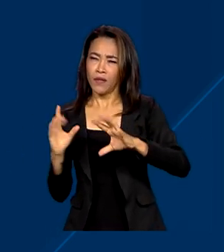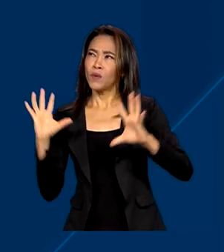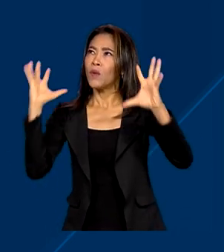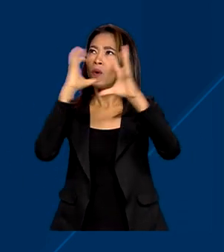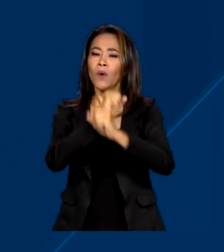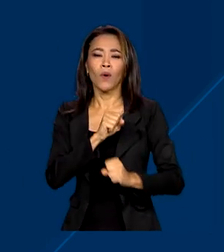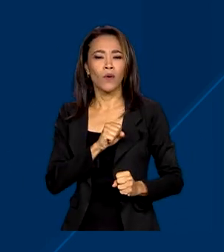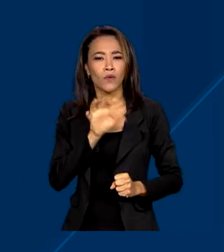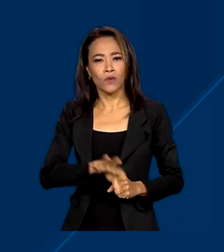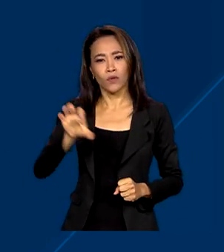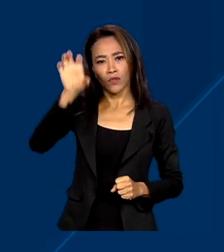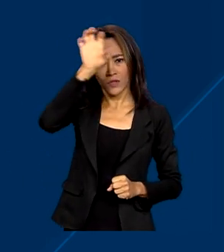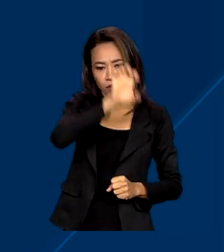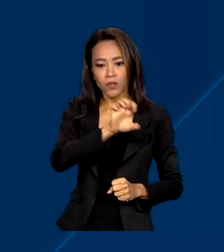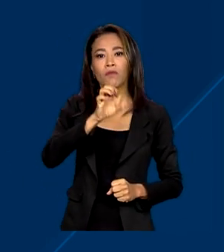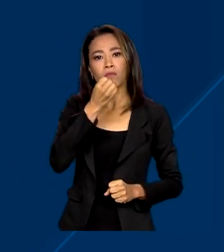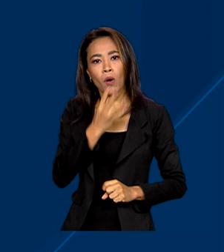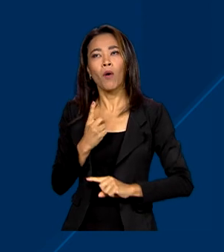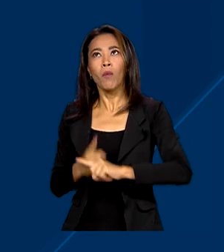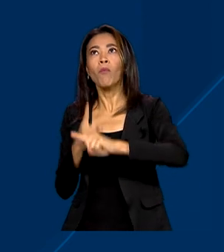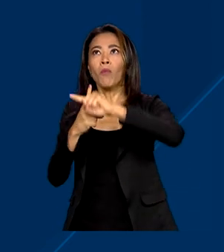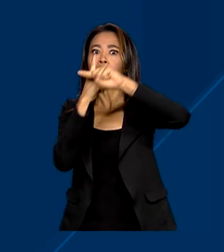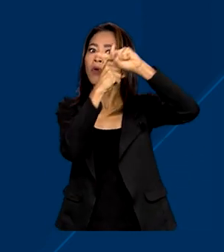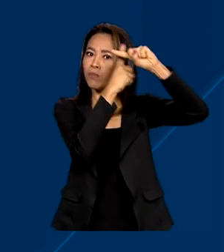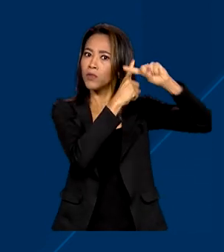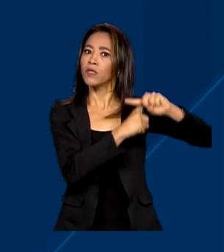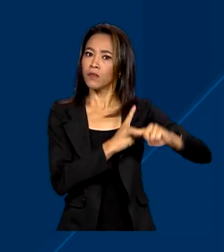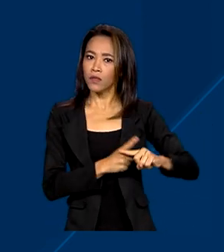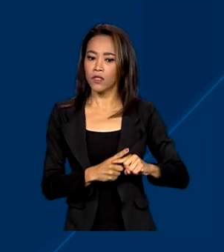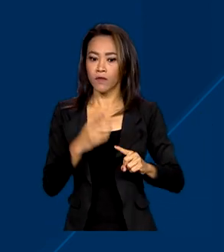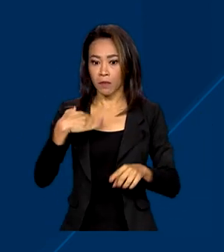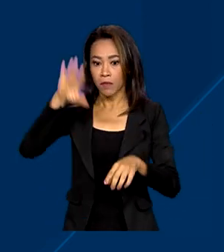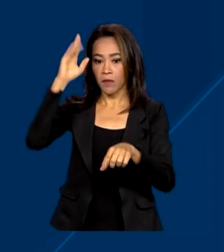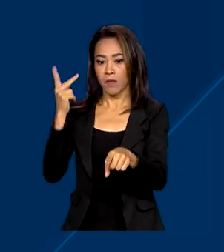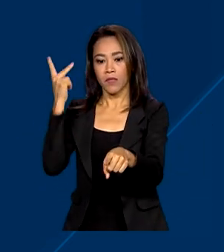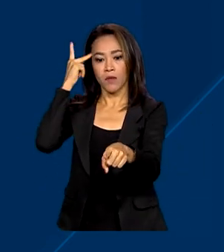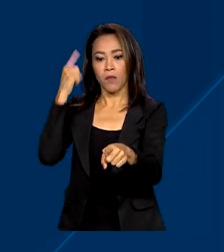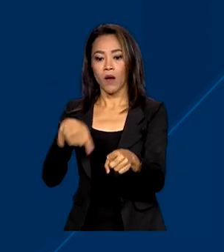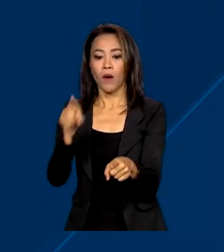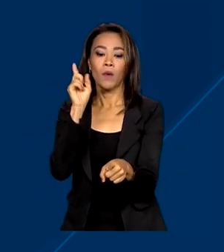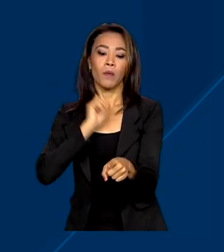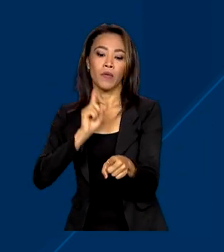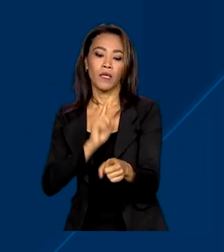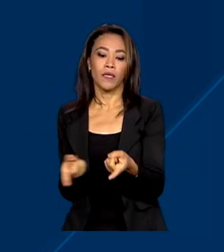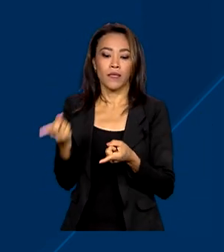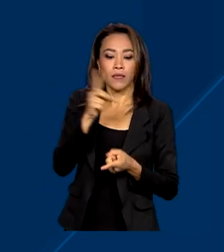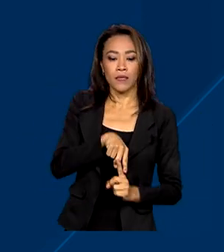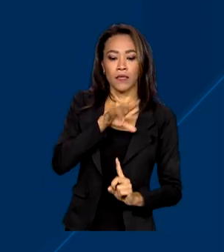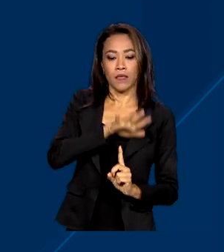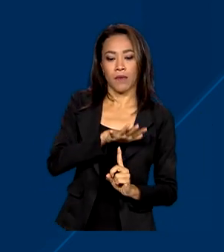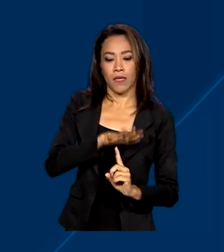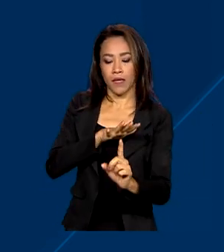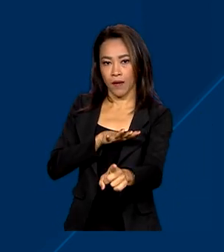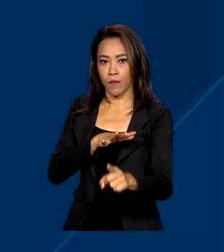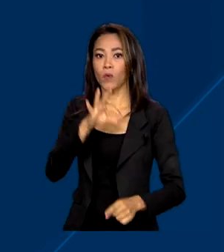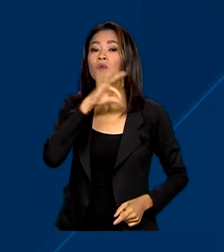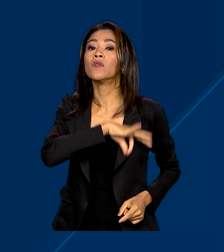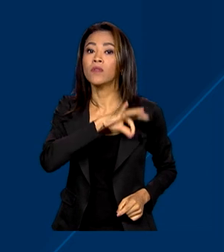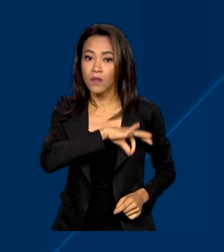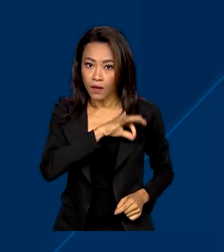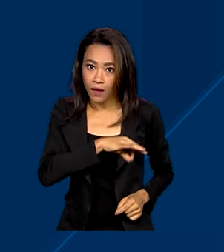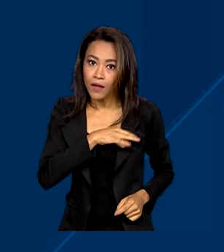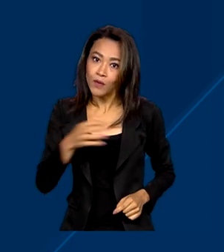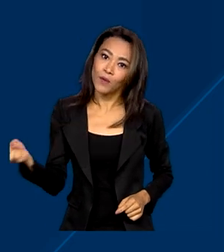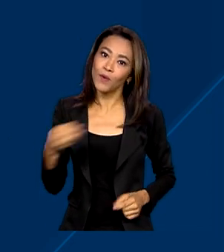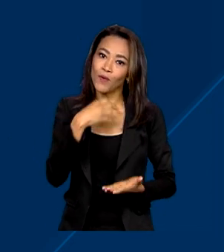da federação registraram saldo positivo, com destaque para São Paulo, Minas Gerais e Paraná. O salário médio do novo